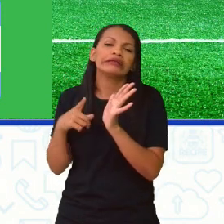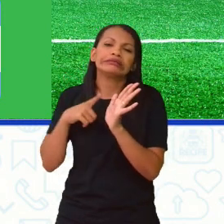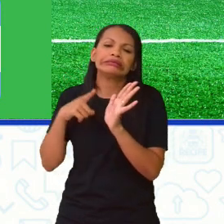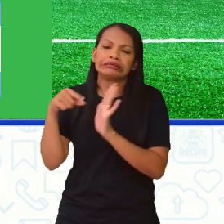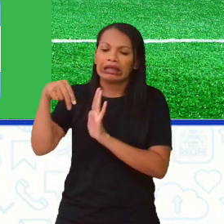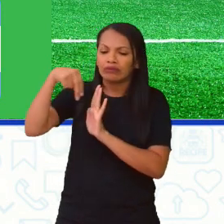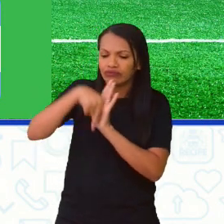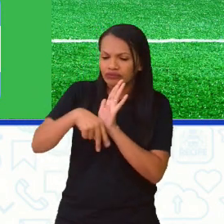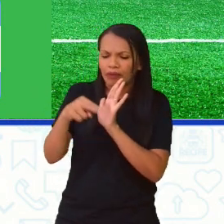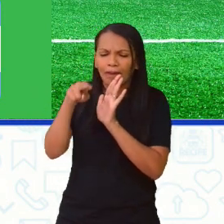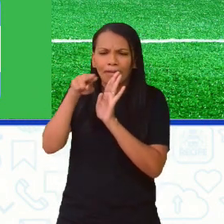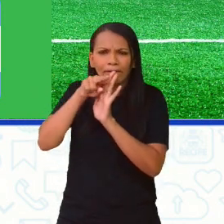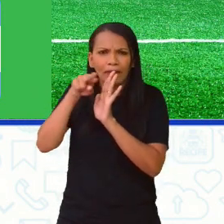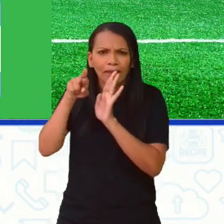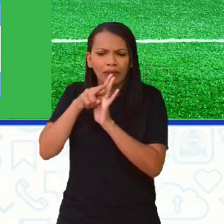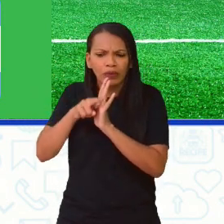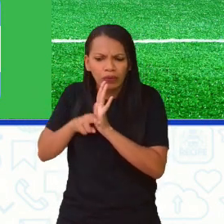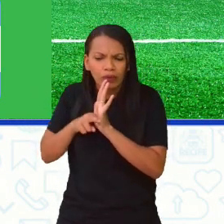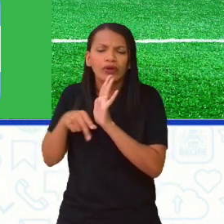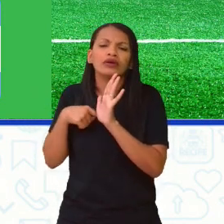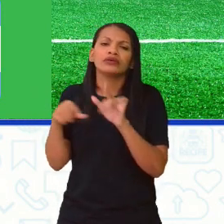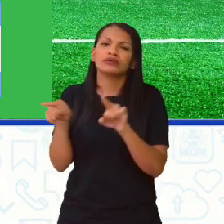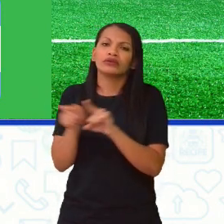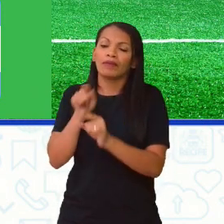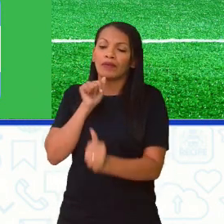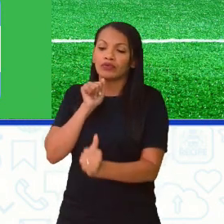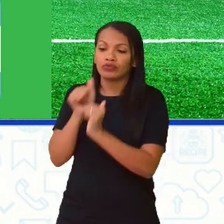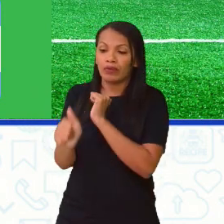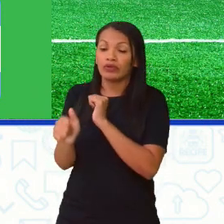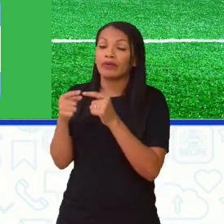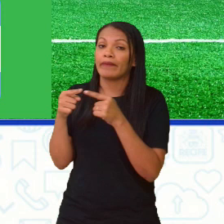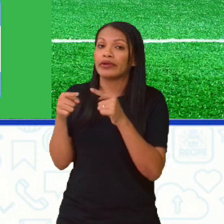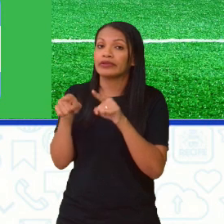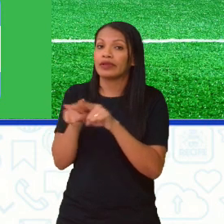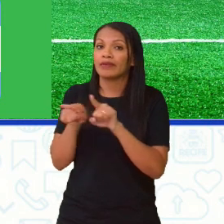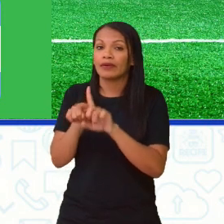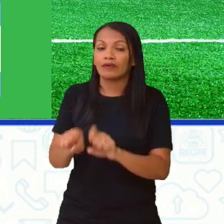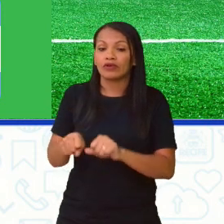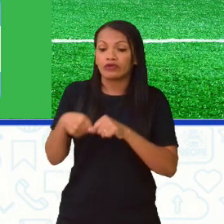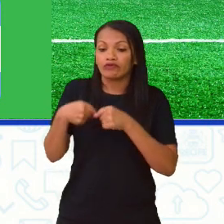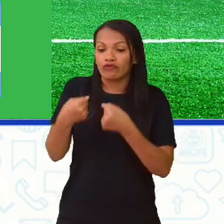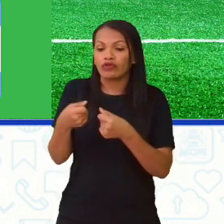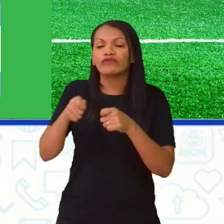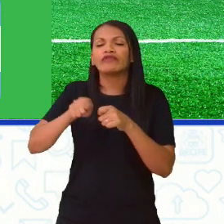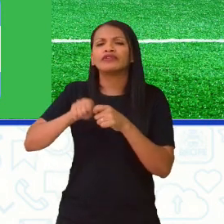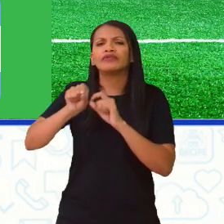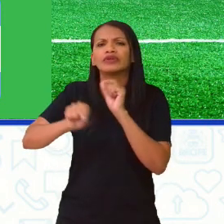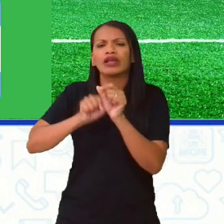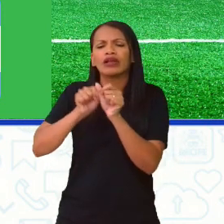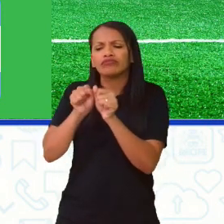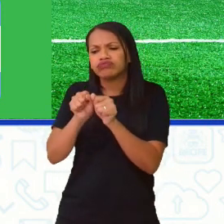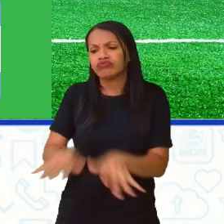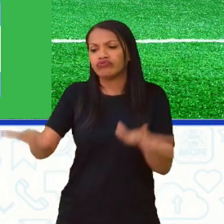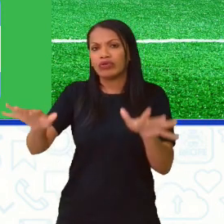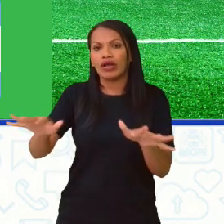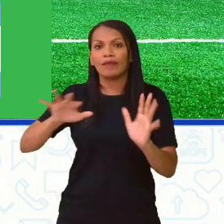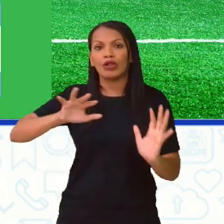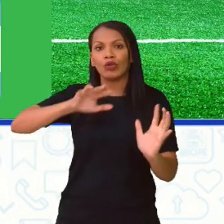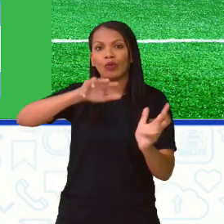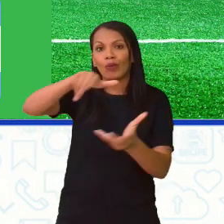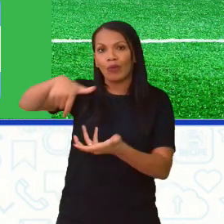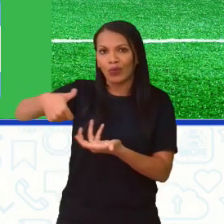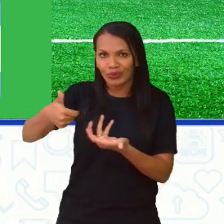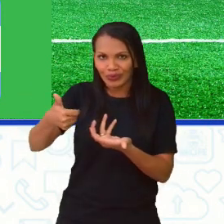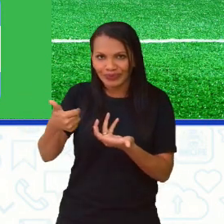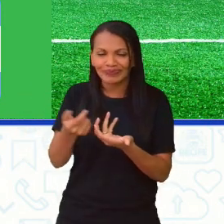instaurar regras para o esporte. E também nesse esforço de fazer com que ele se disseminasse pelo globo inteiro. E foi